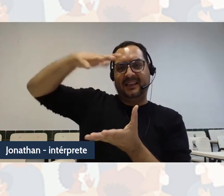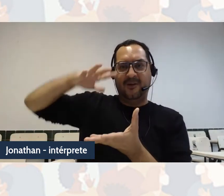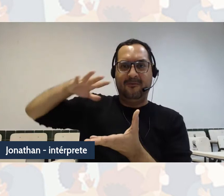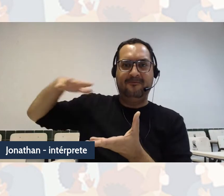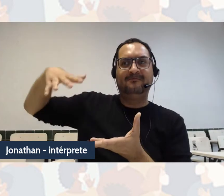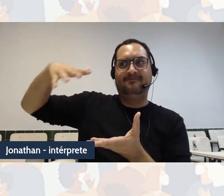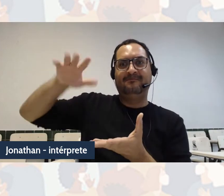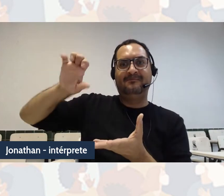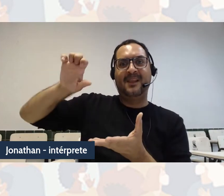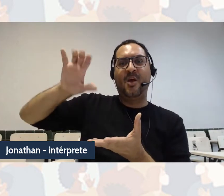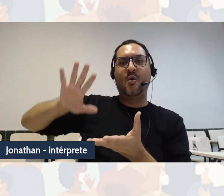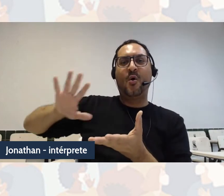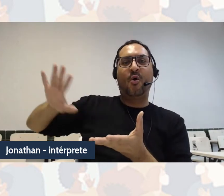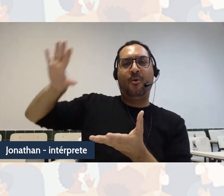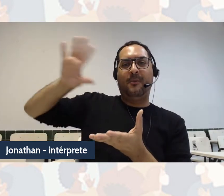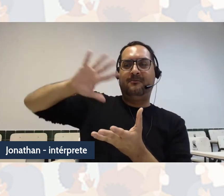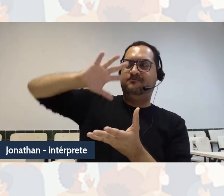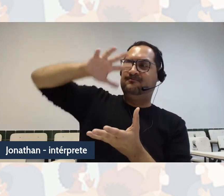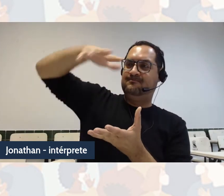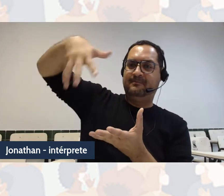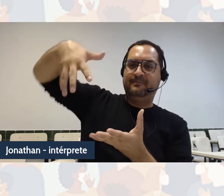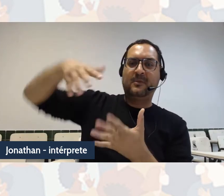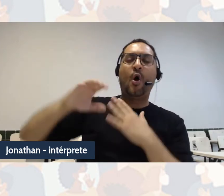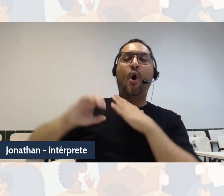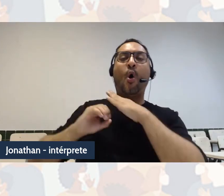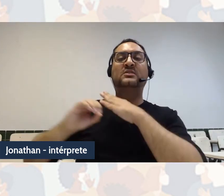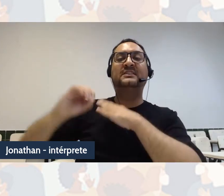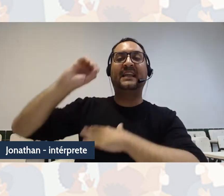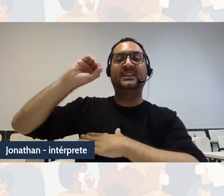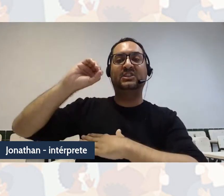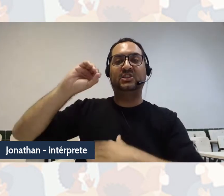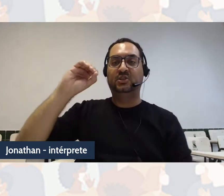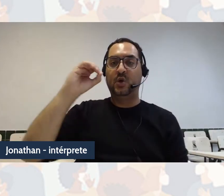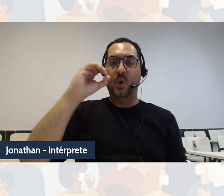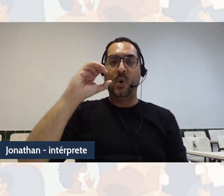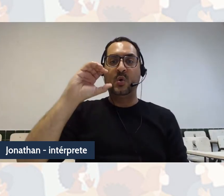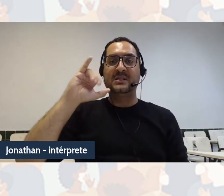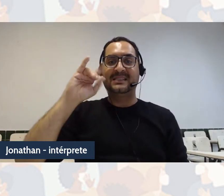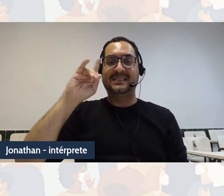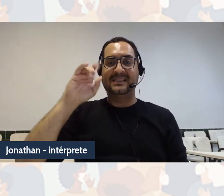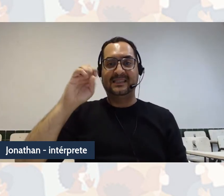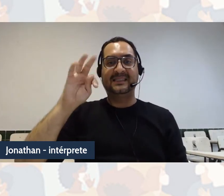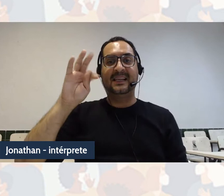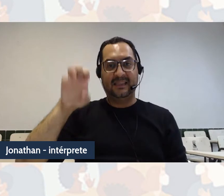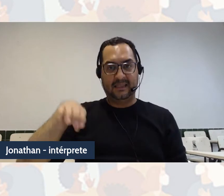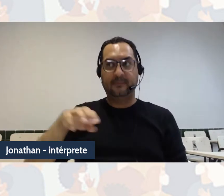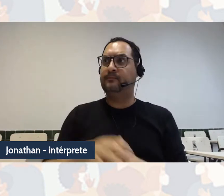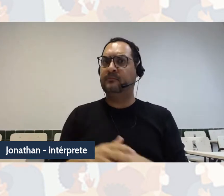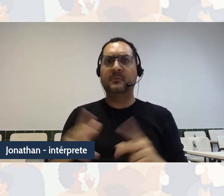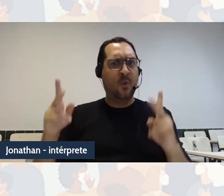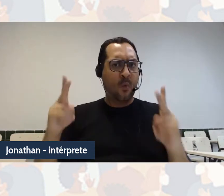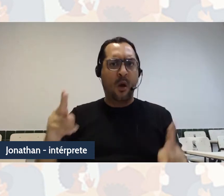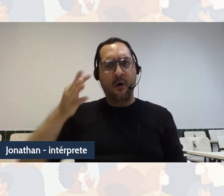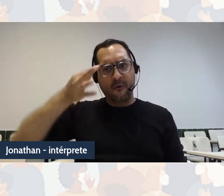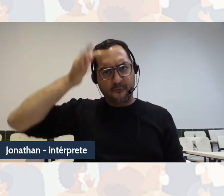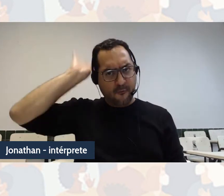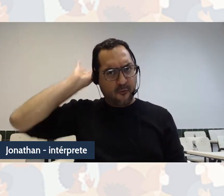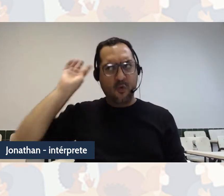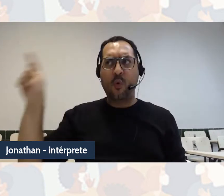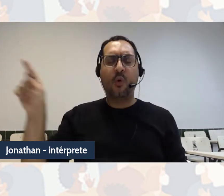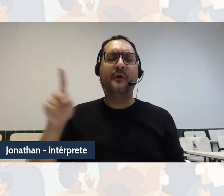ocidental, esse é um ponto importante. E o Foucault, nessa mesma linha de ideias, ele diz que